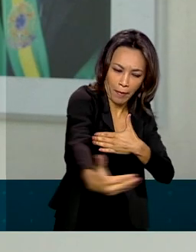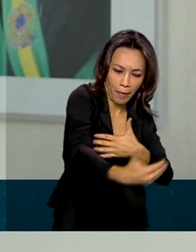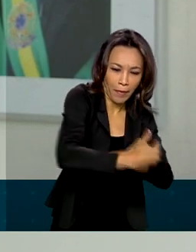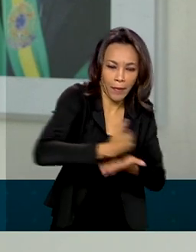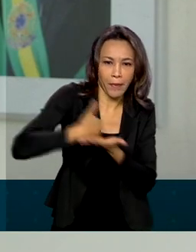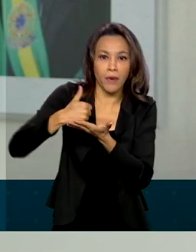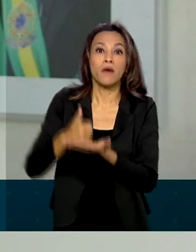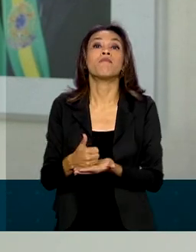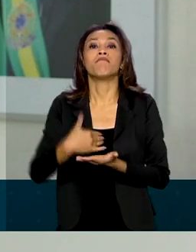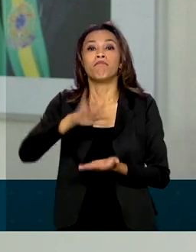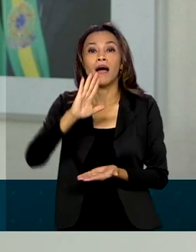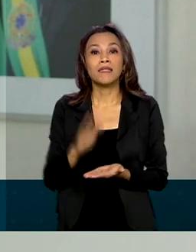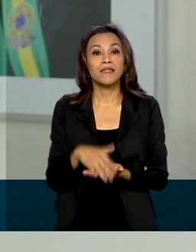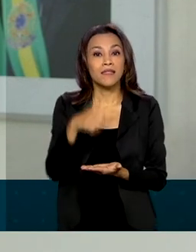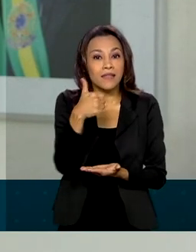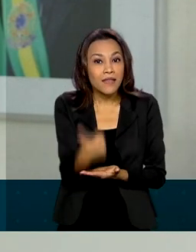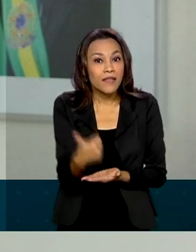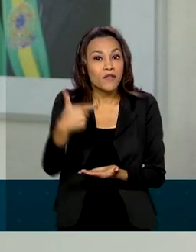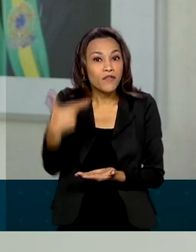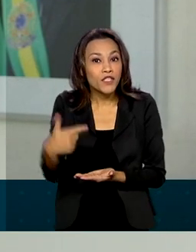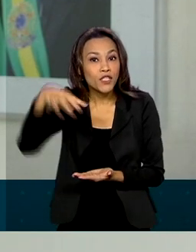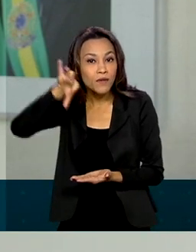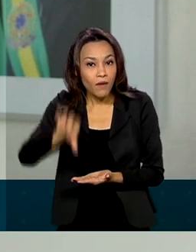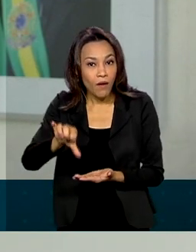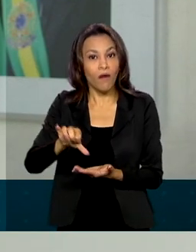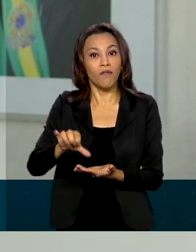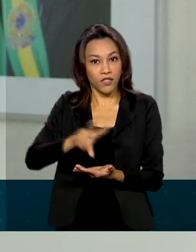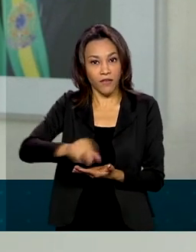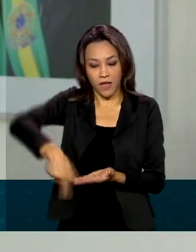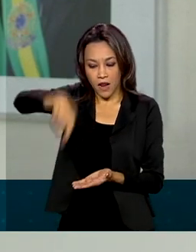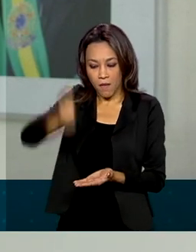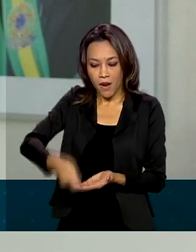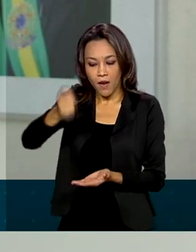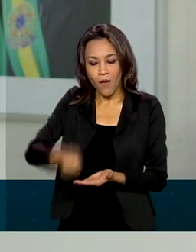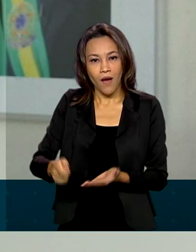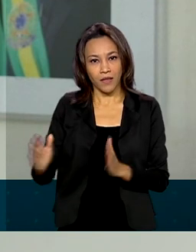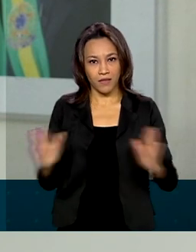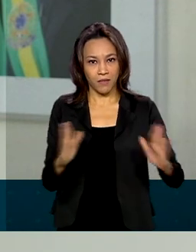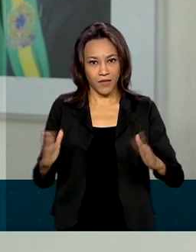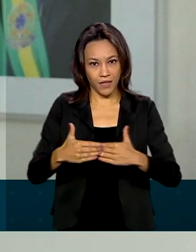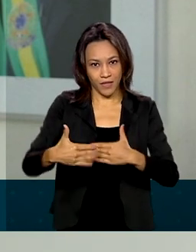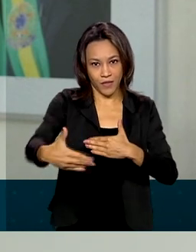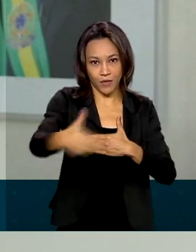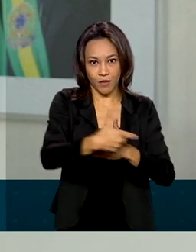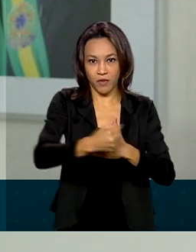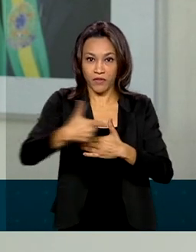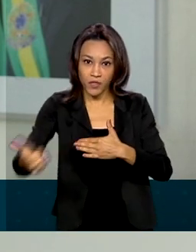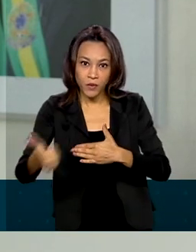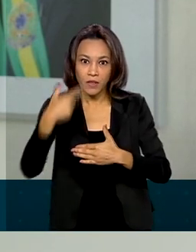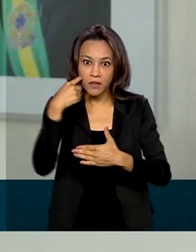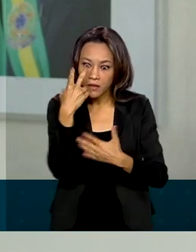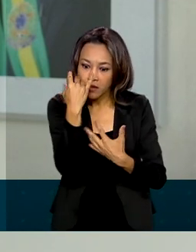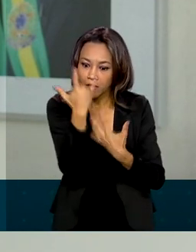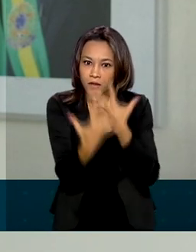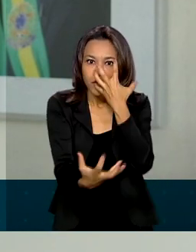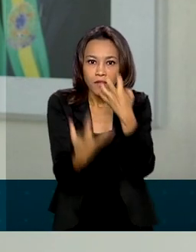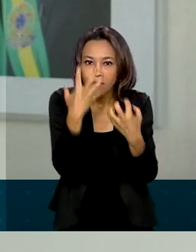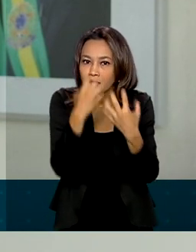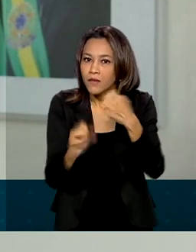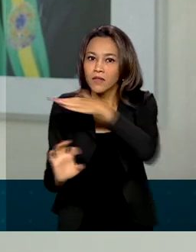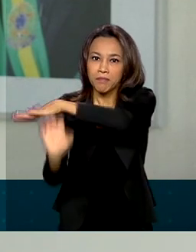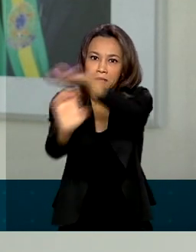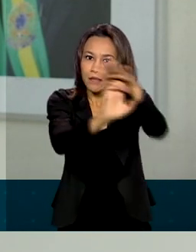de 129 ativos leiloados em 2021. Uma expectativa enorme de atração de investimentos privados para a nossa